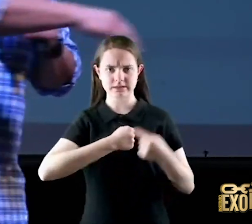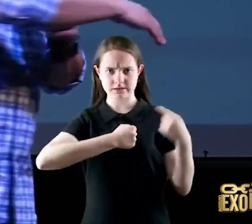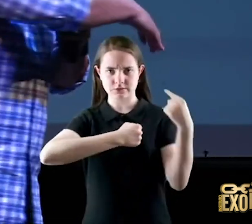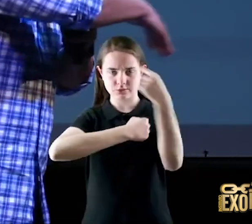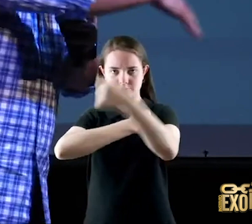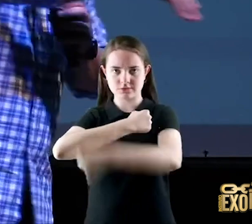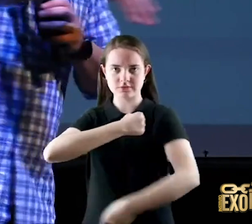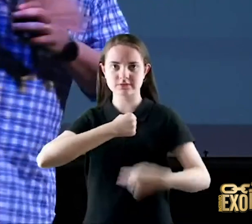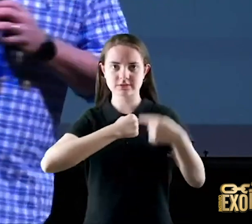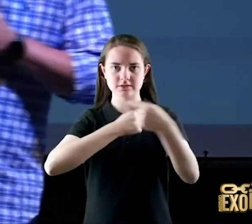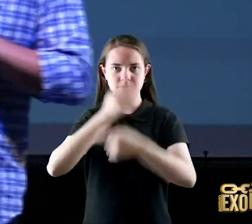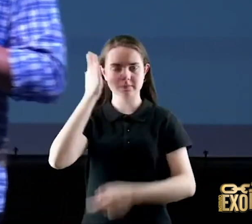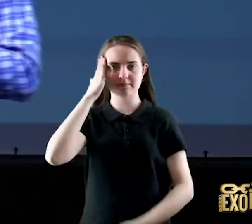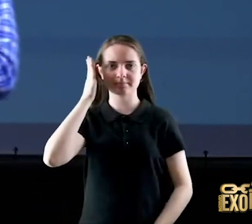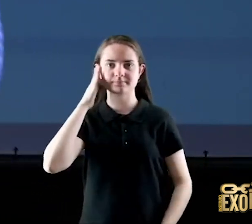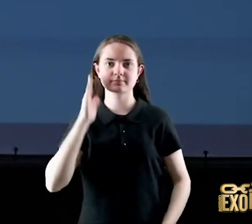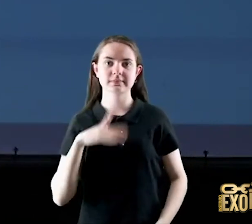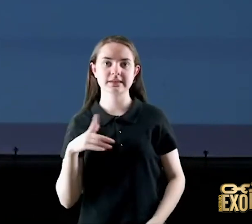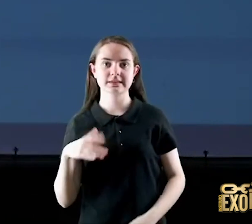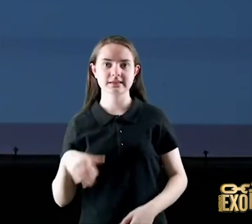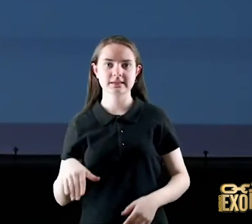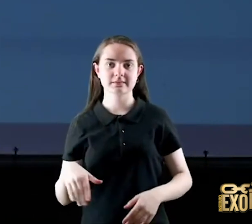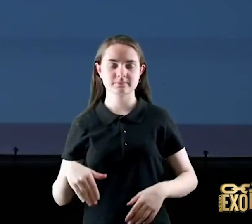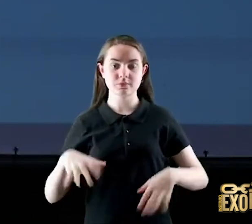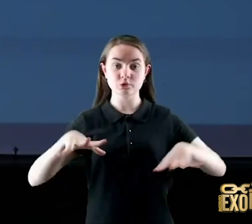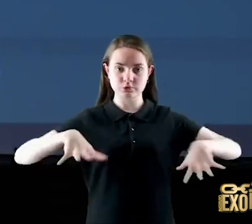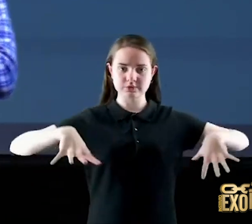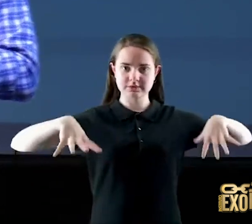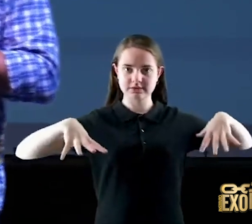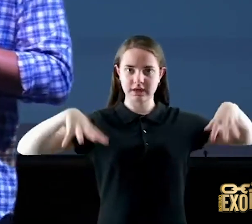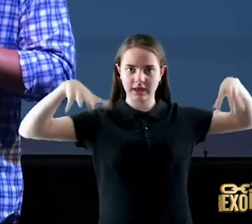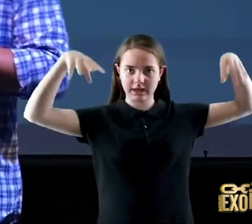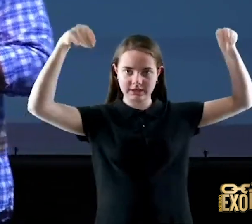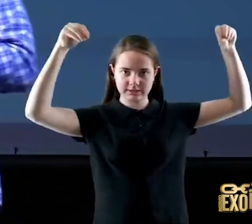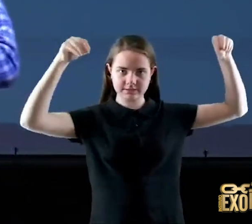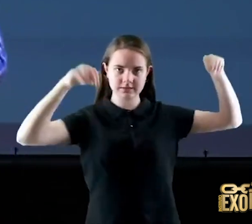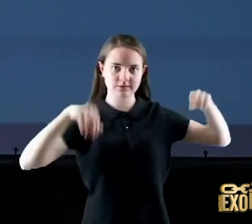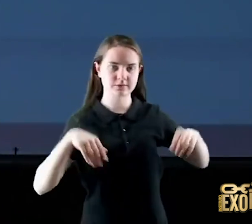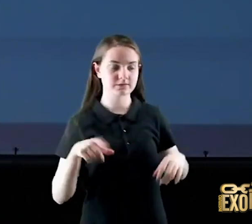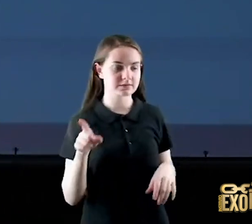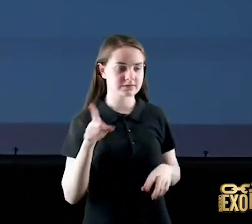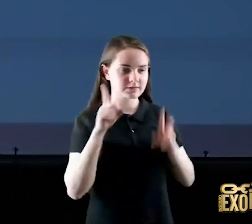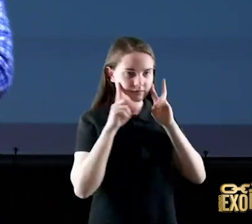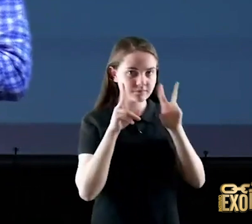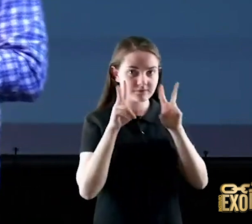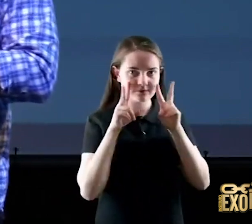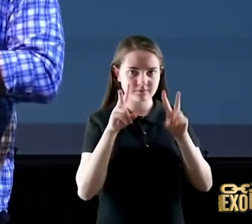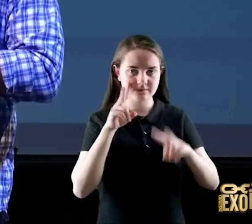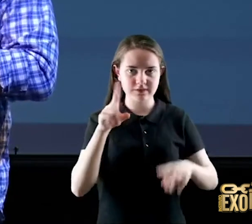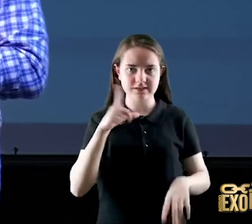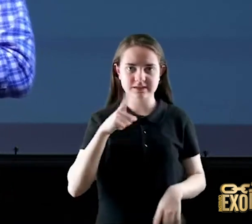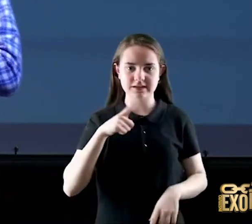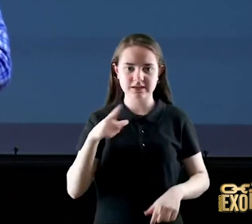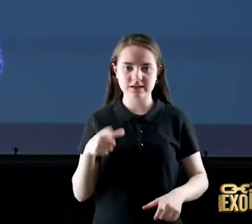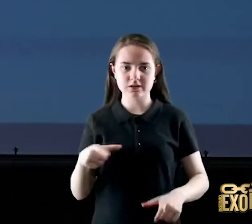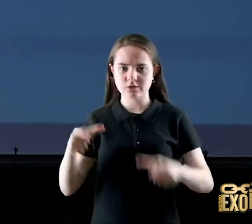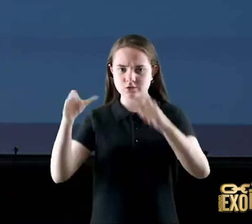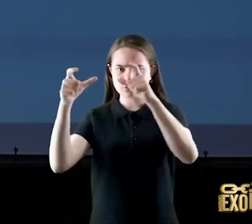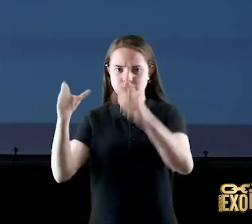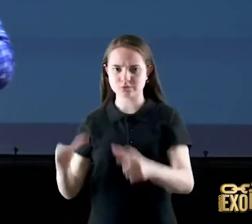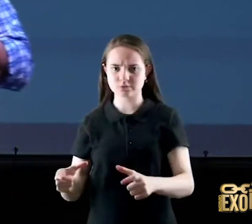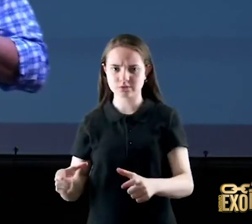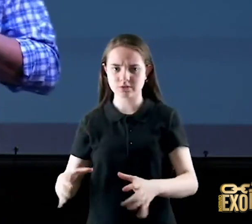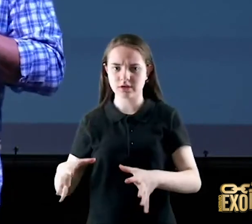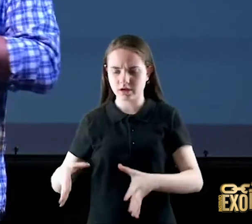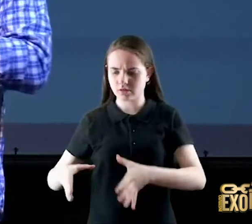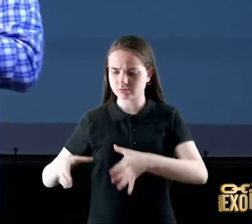na margem na fronteira dos castelos você vai ver umas guaritas levantadas levantadas e ali